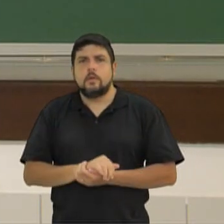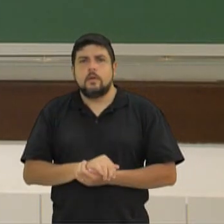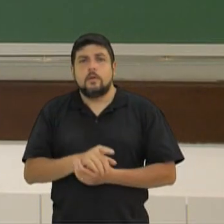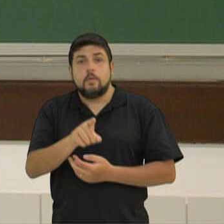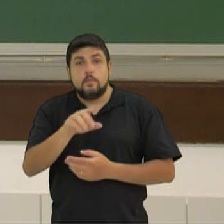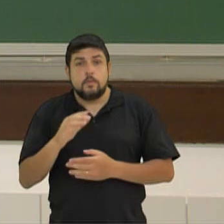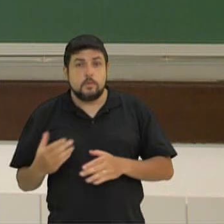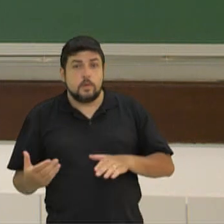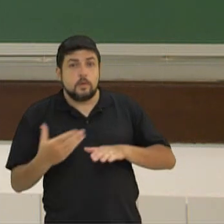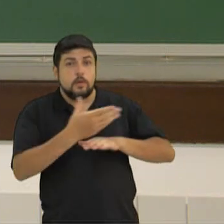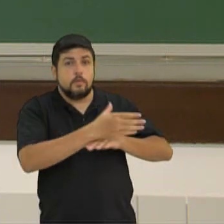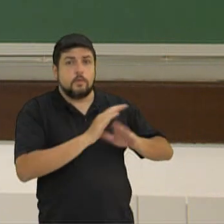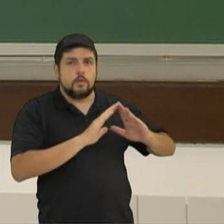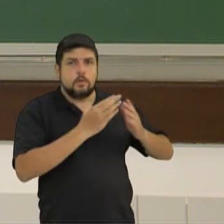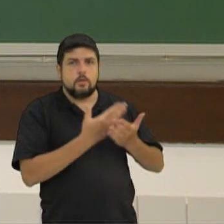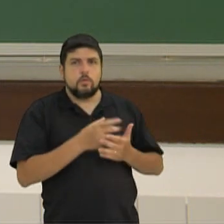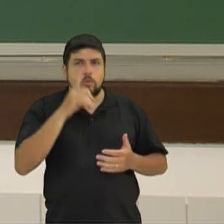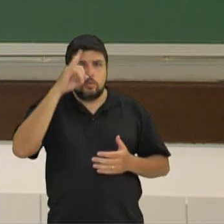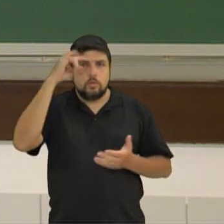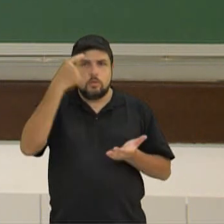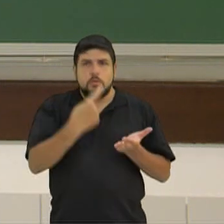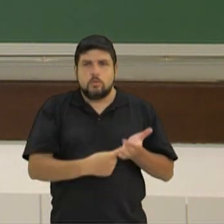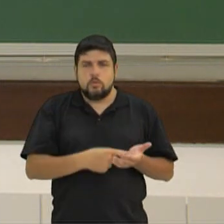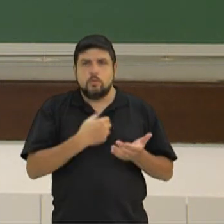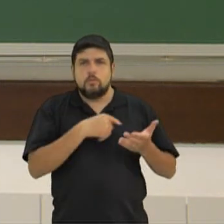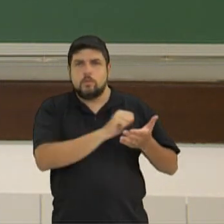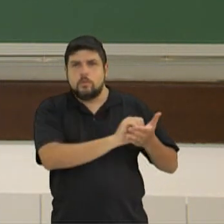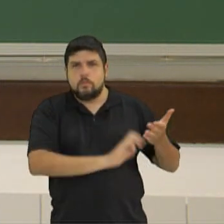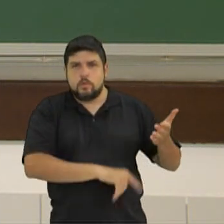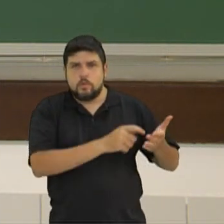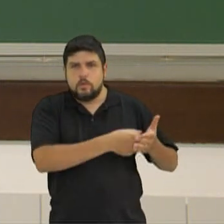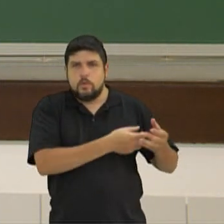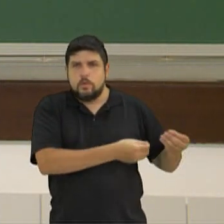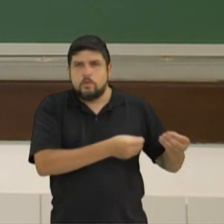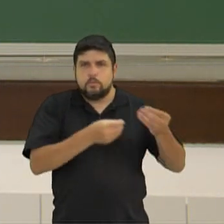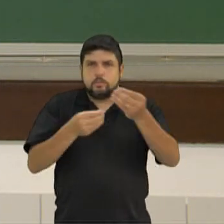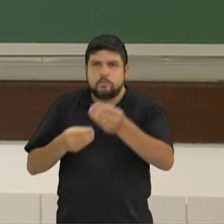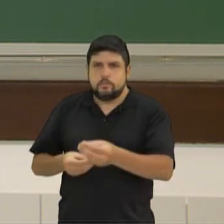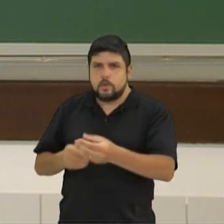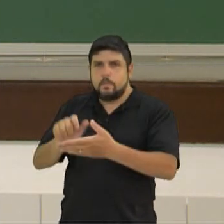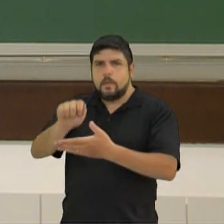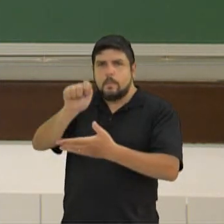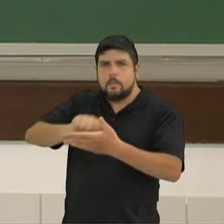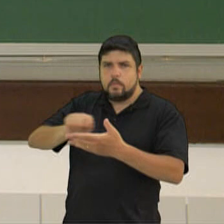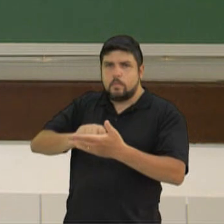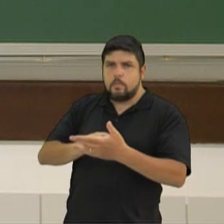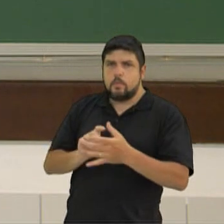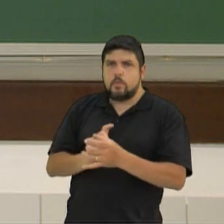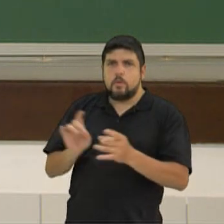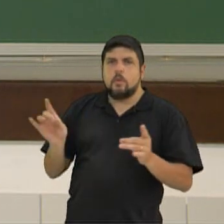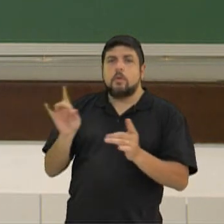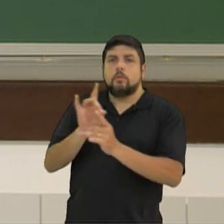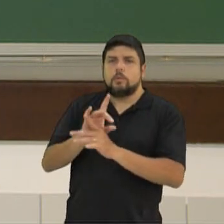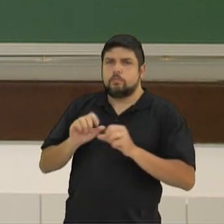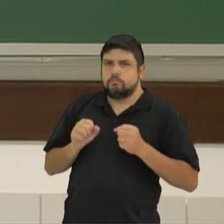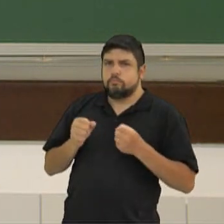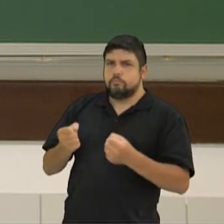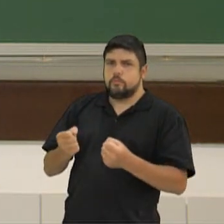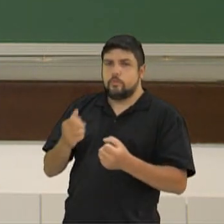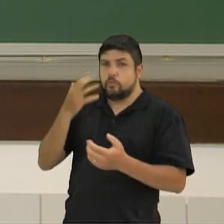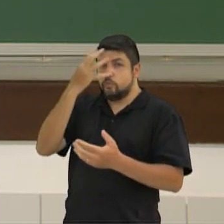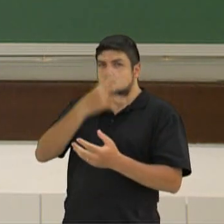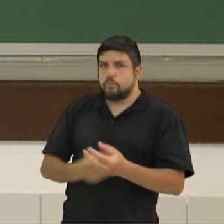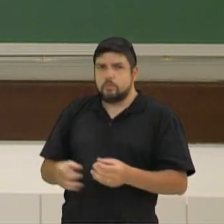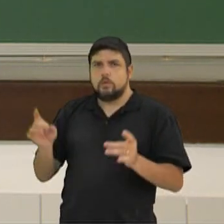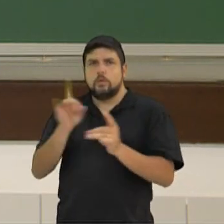colégio no dia combinado, pega as atividades impressas, leve-as para casa, passa com bastante dedicação e no dia que